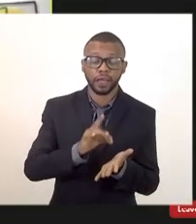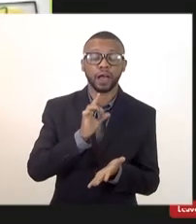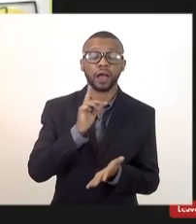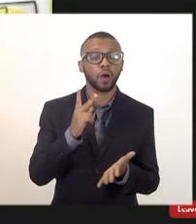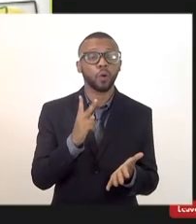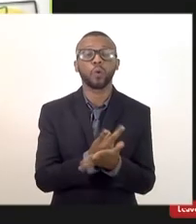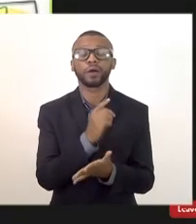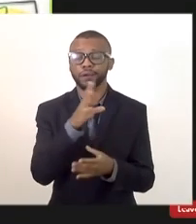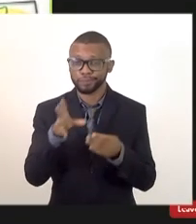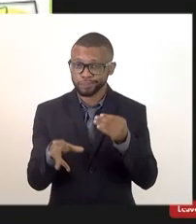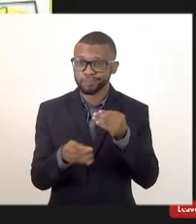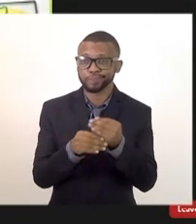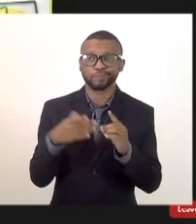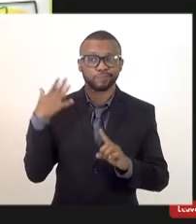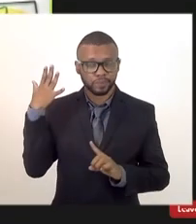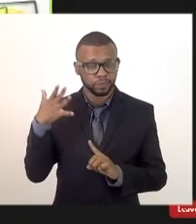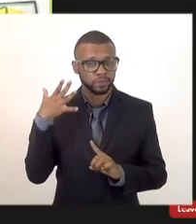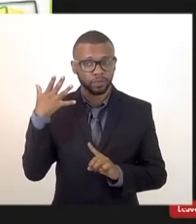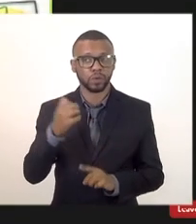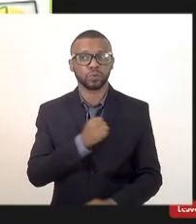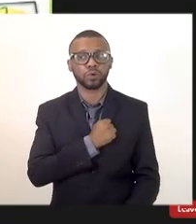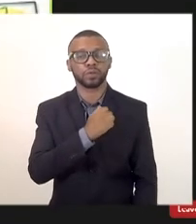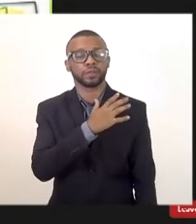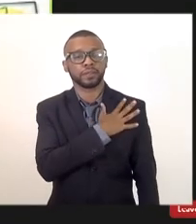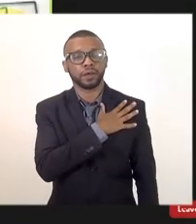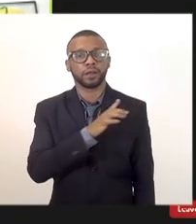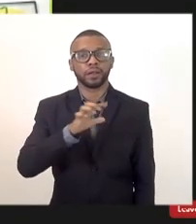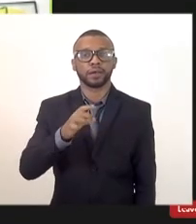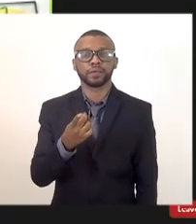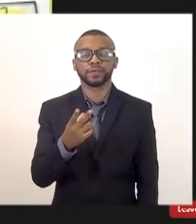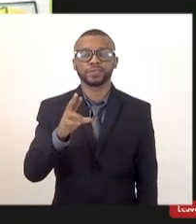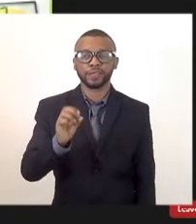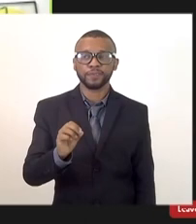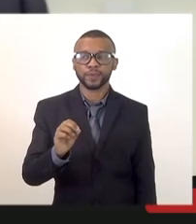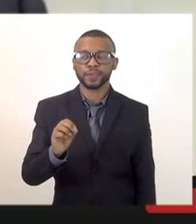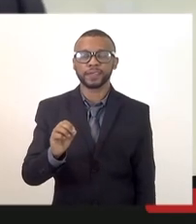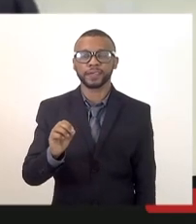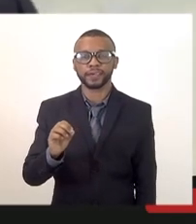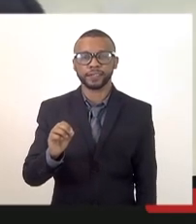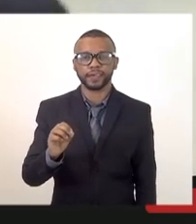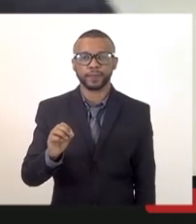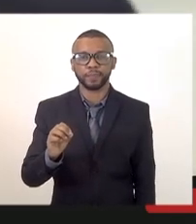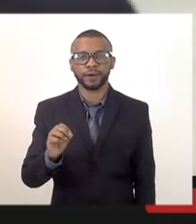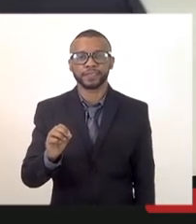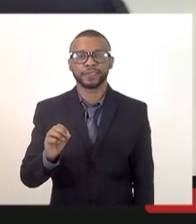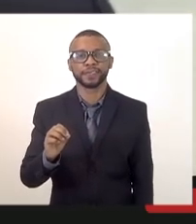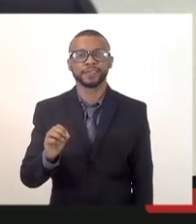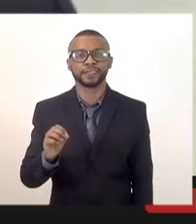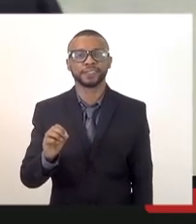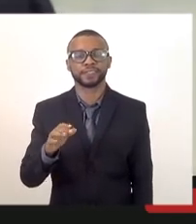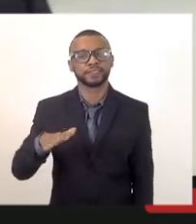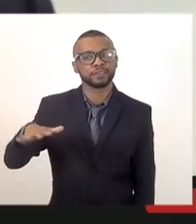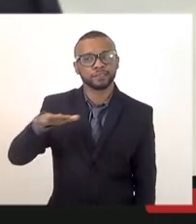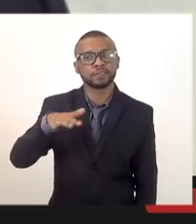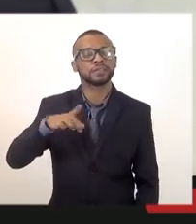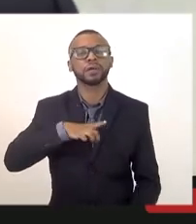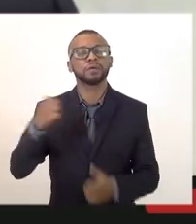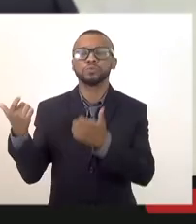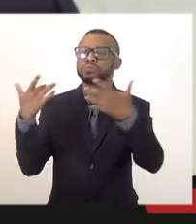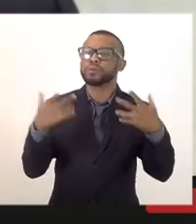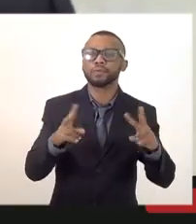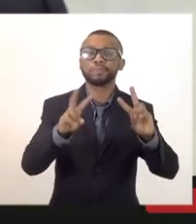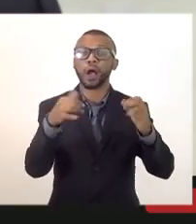completando aqui a fala do coronel Leandro de fato não dá não dá pra se fazer nenhuma flexibilização dos tempos do edital